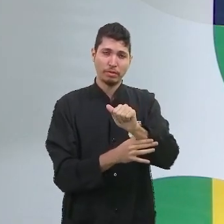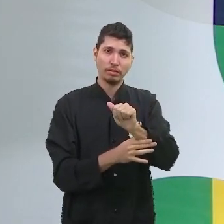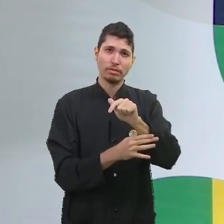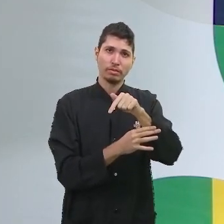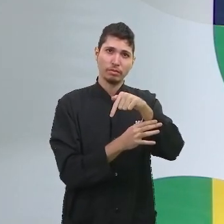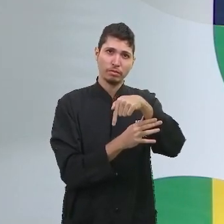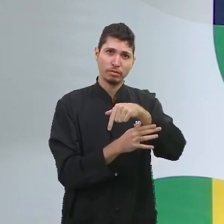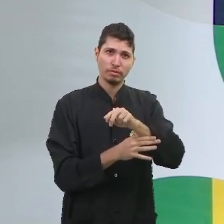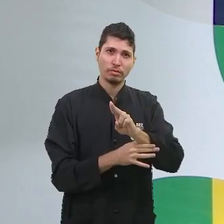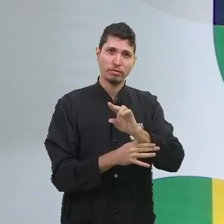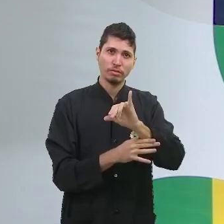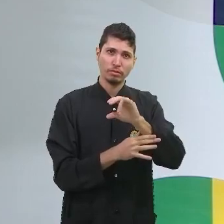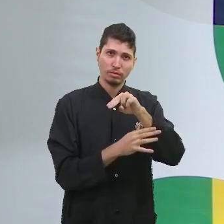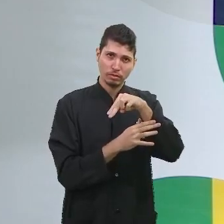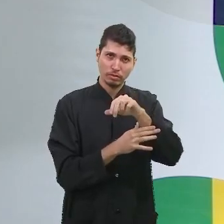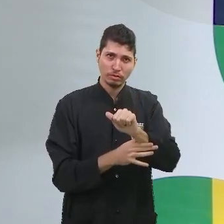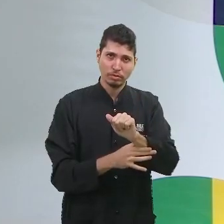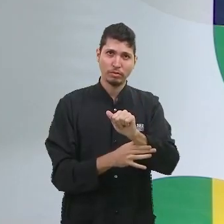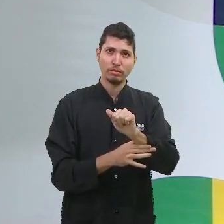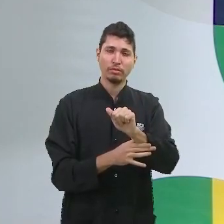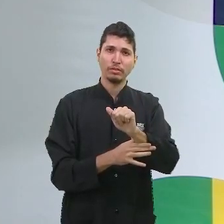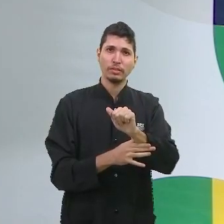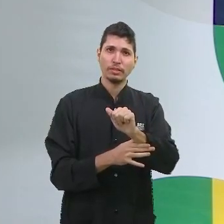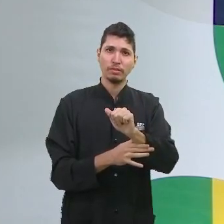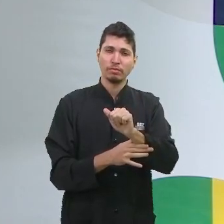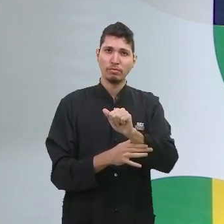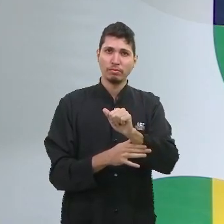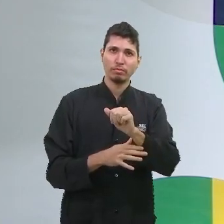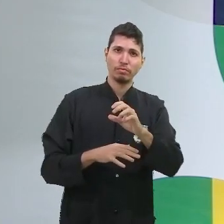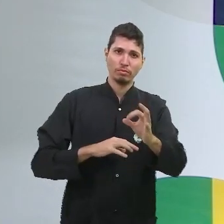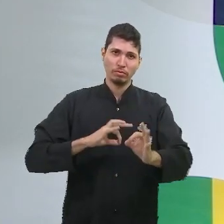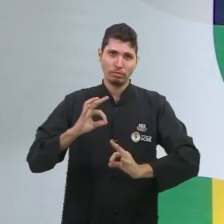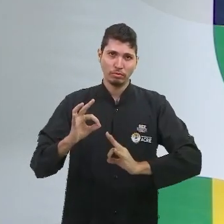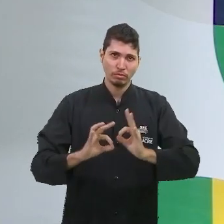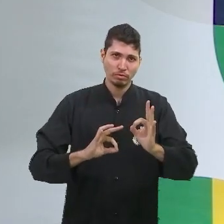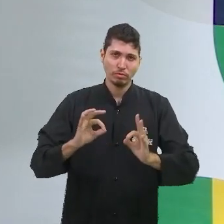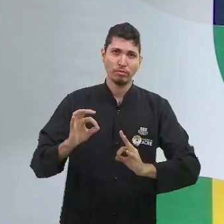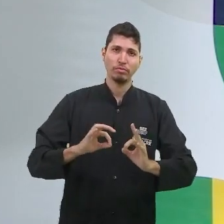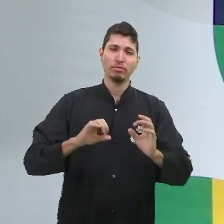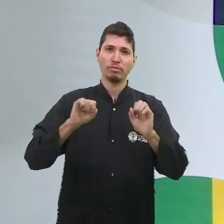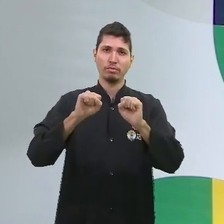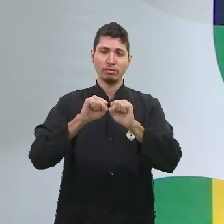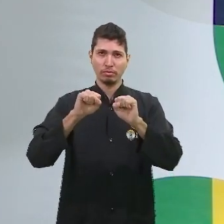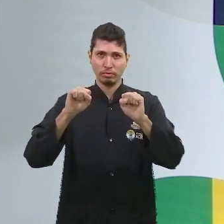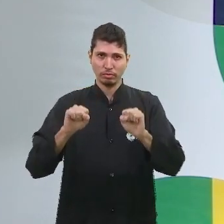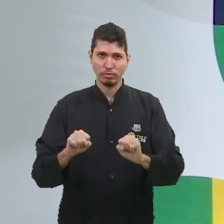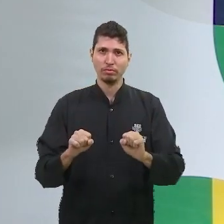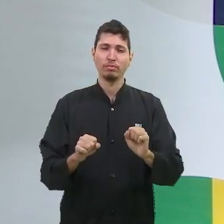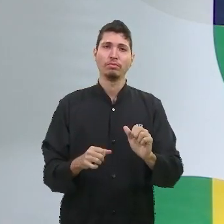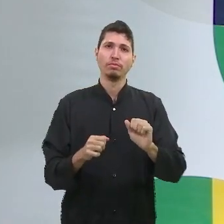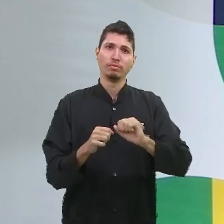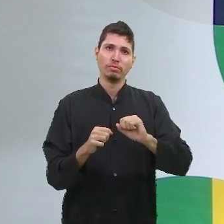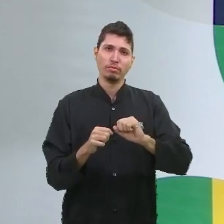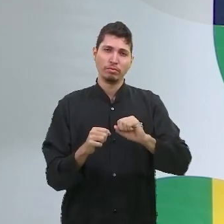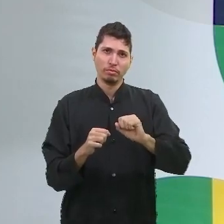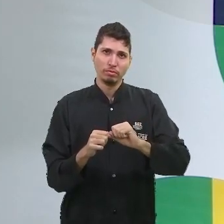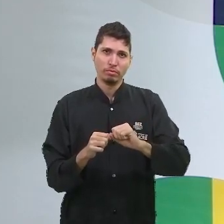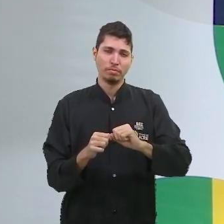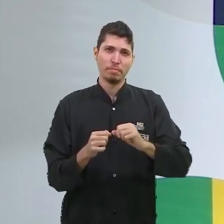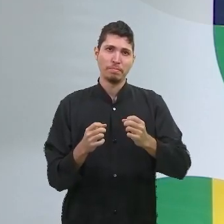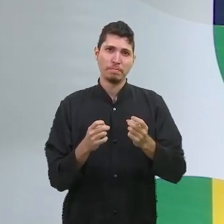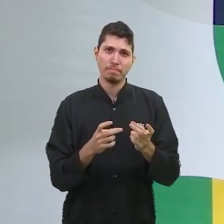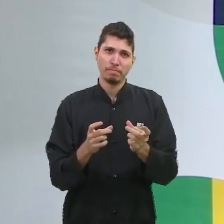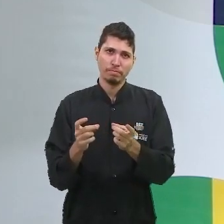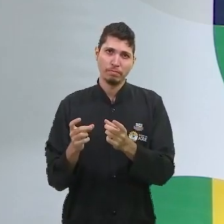surgiu no sentido de agilizar o processo produtivo, bem como também trazendo uma